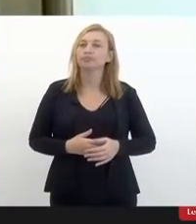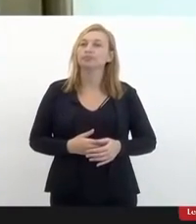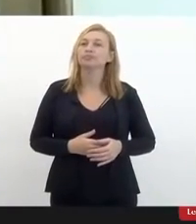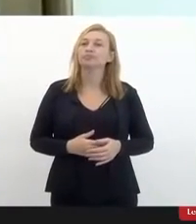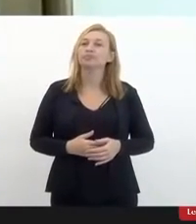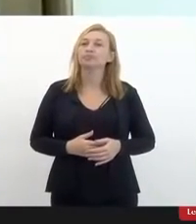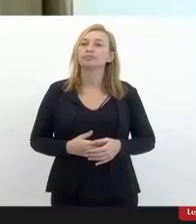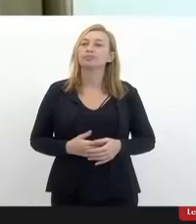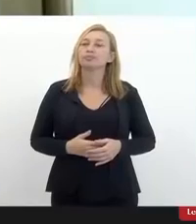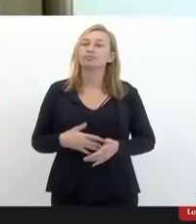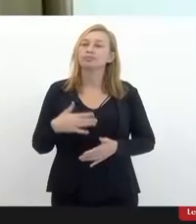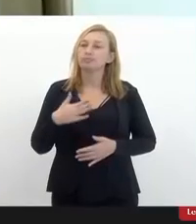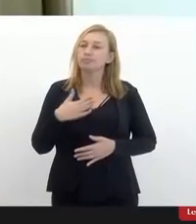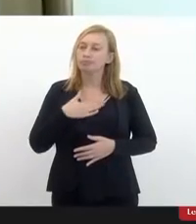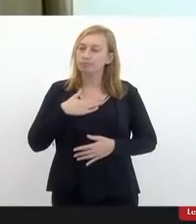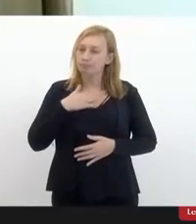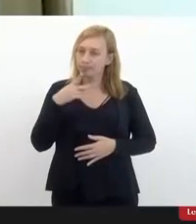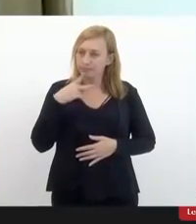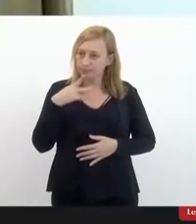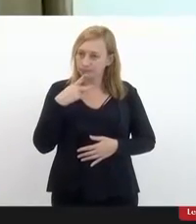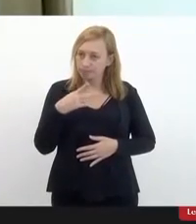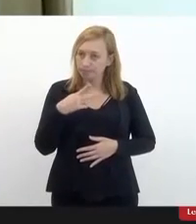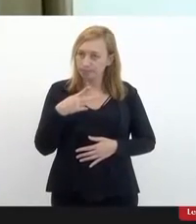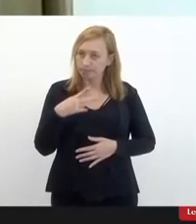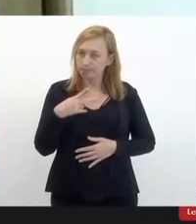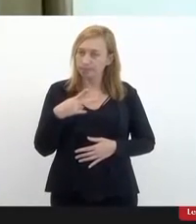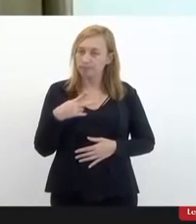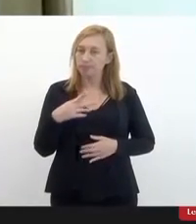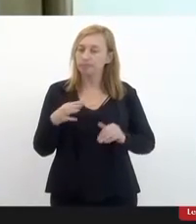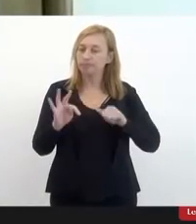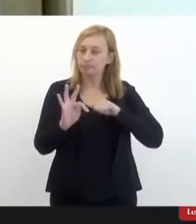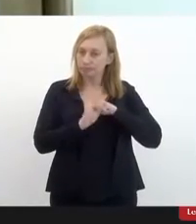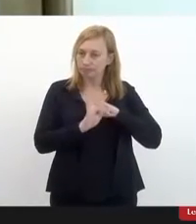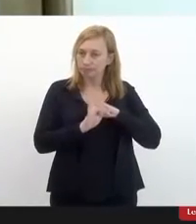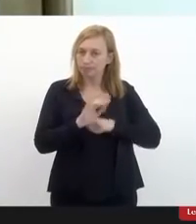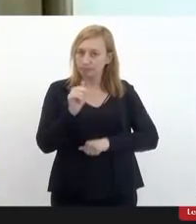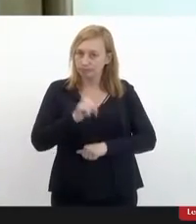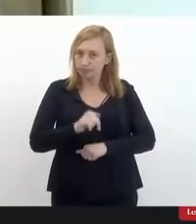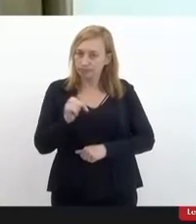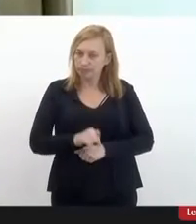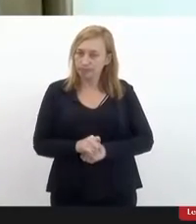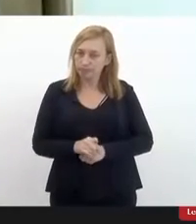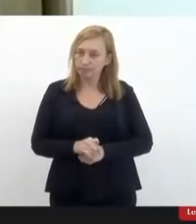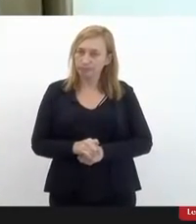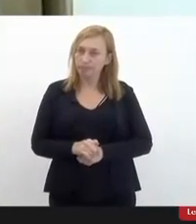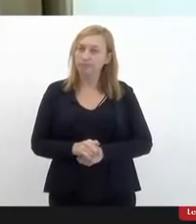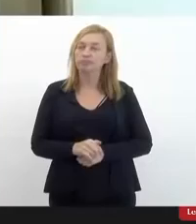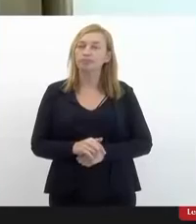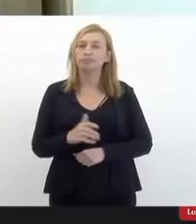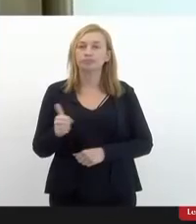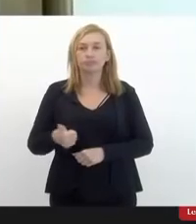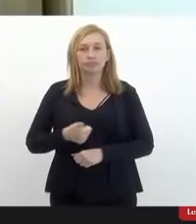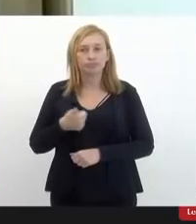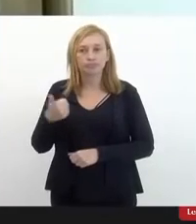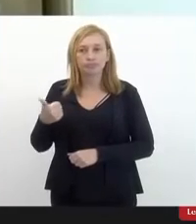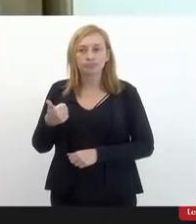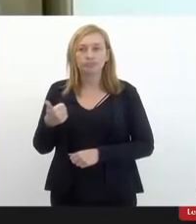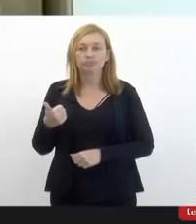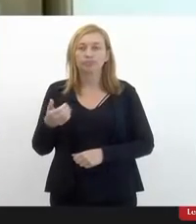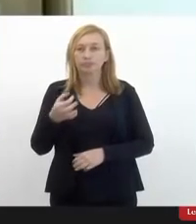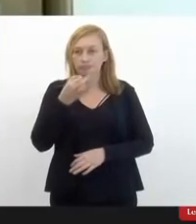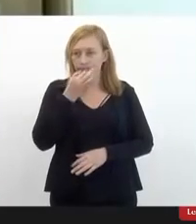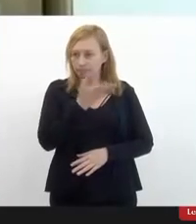Assim, as minhas considerações de ordem técnica aqui, salvo o melhor juízo de vocês,